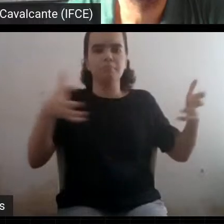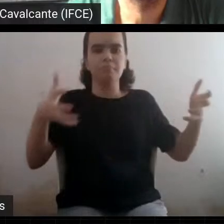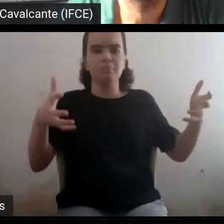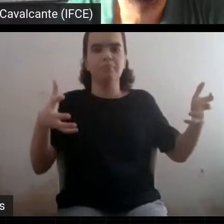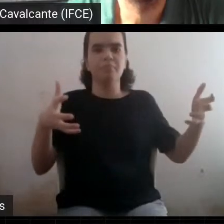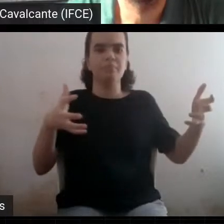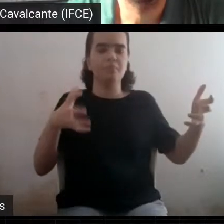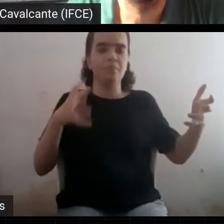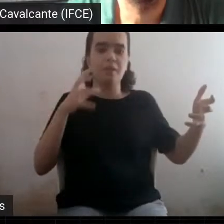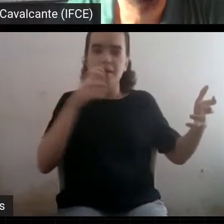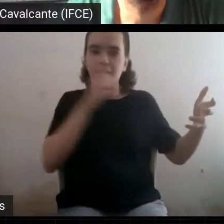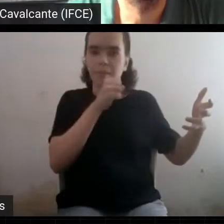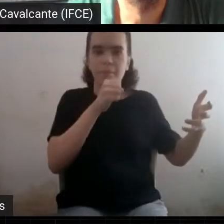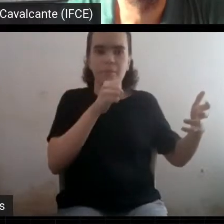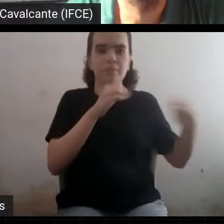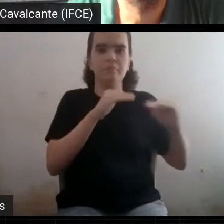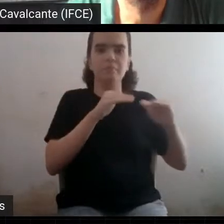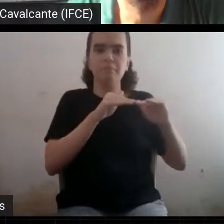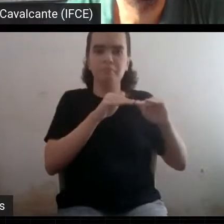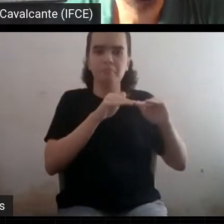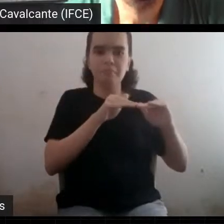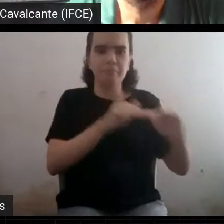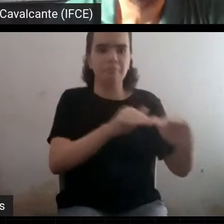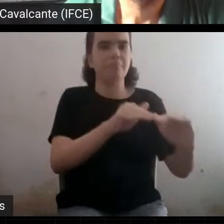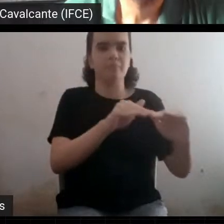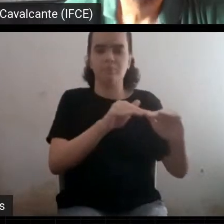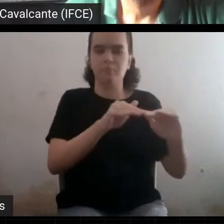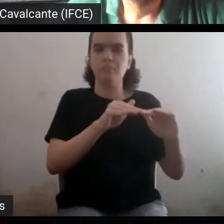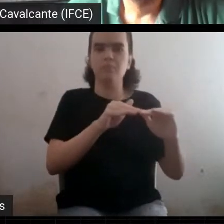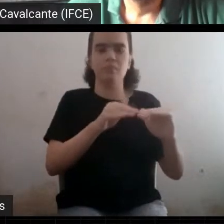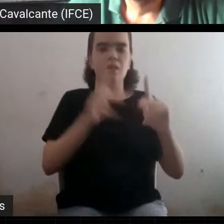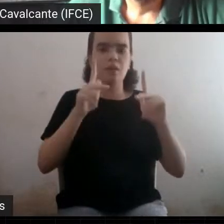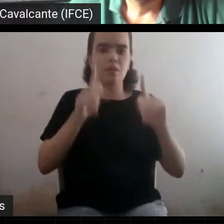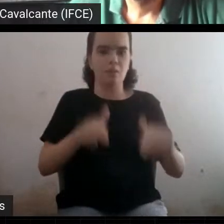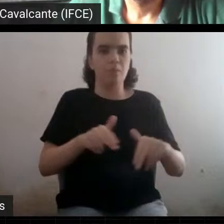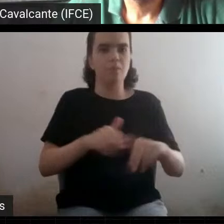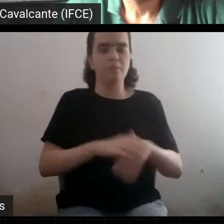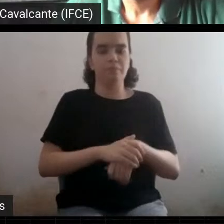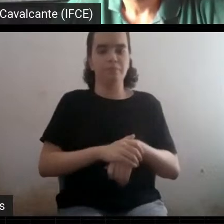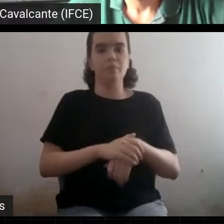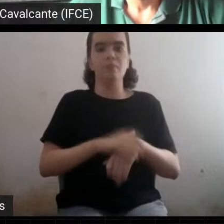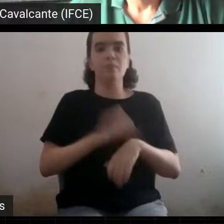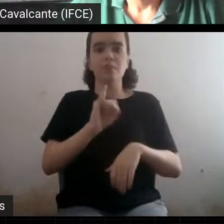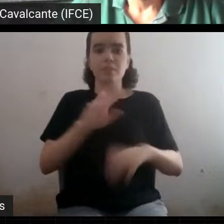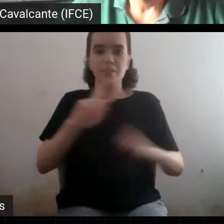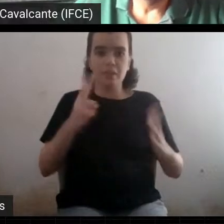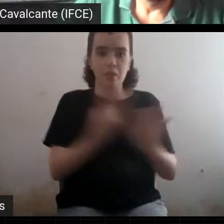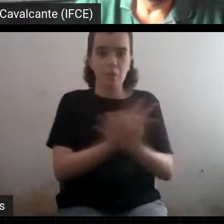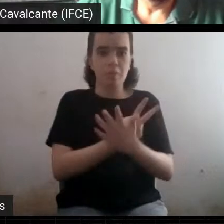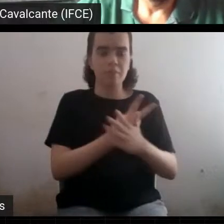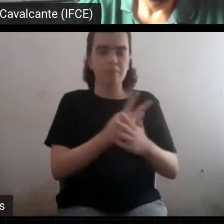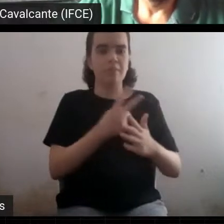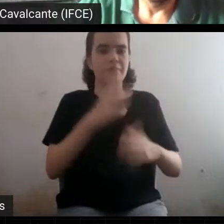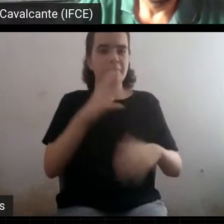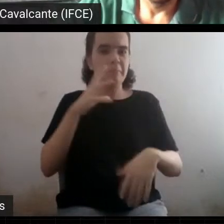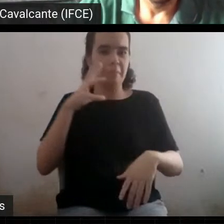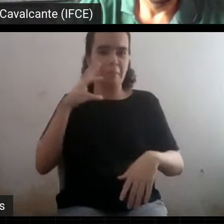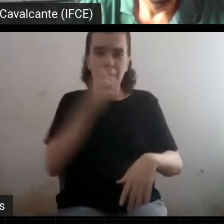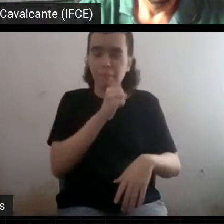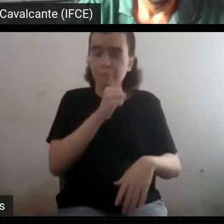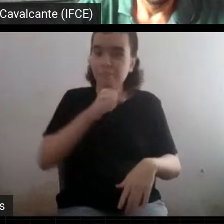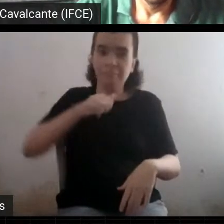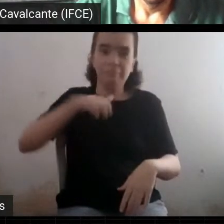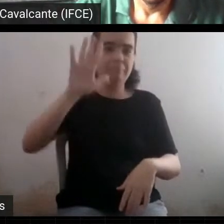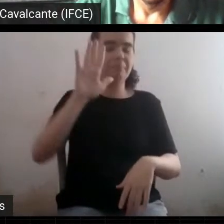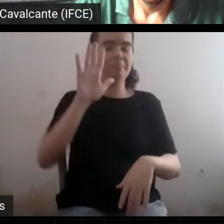sempre. Se você tem uma densidade acima da densidade crítica, ele vai recolapsar. Então, por muitas décadas,